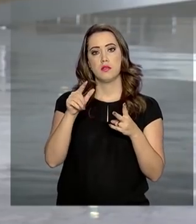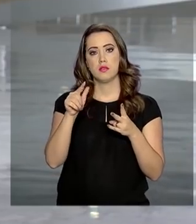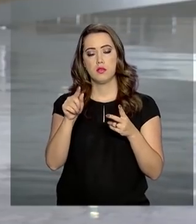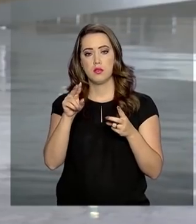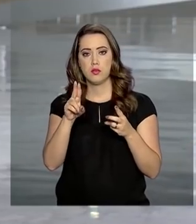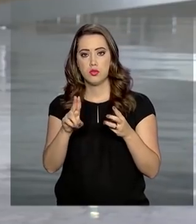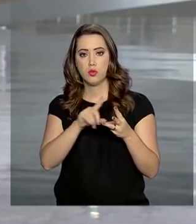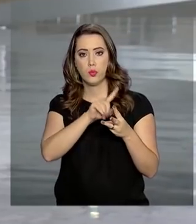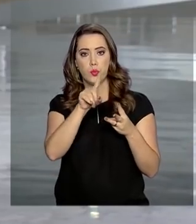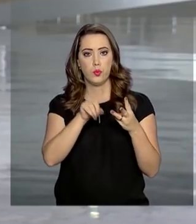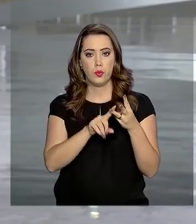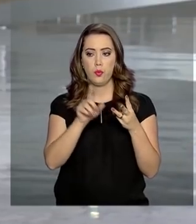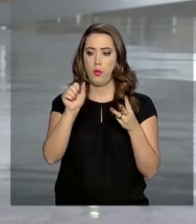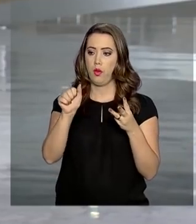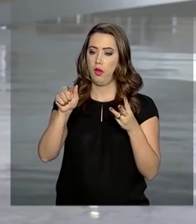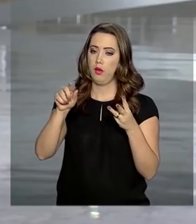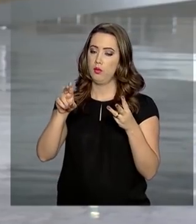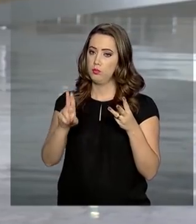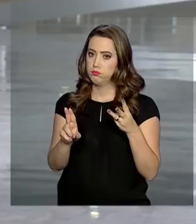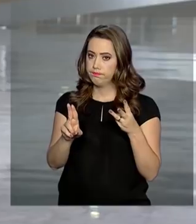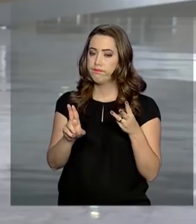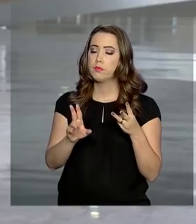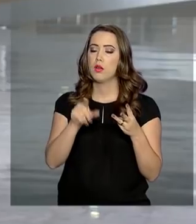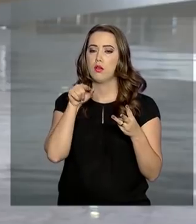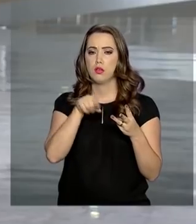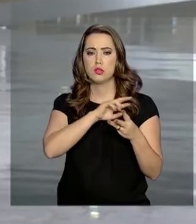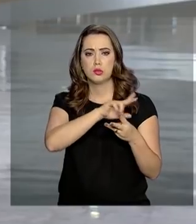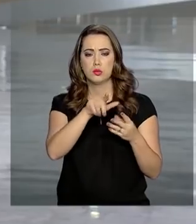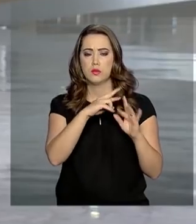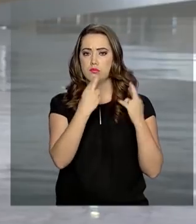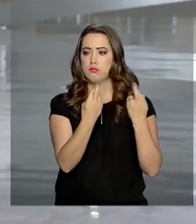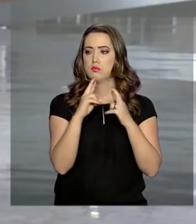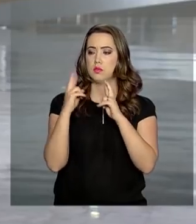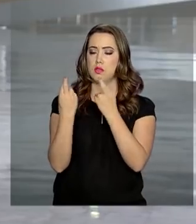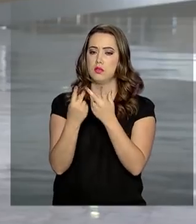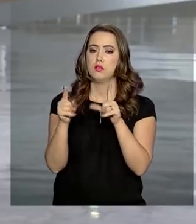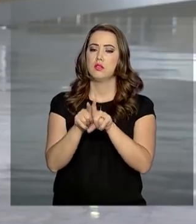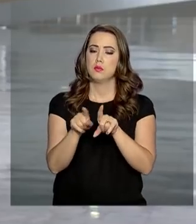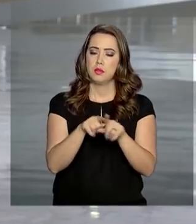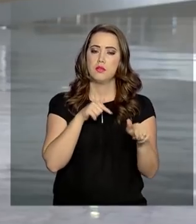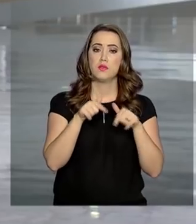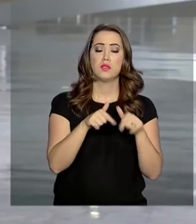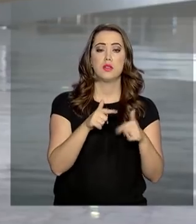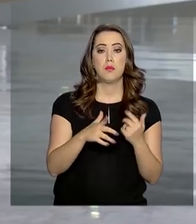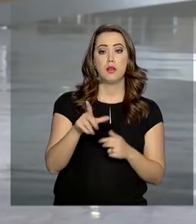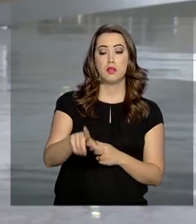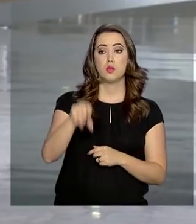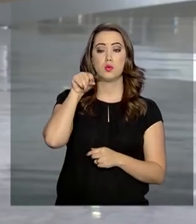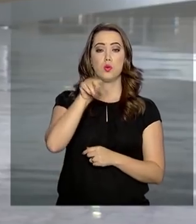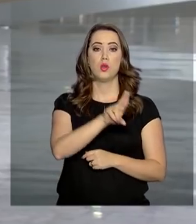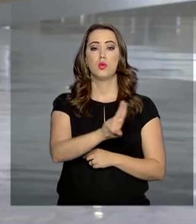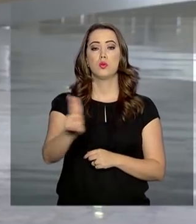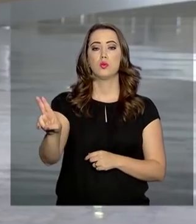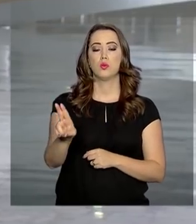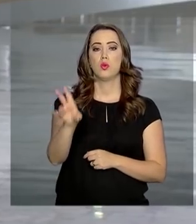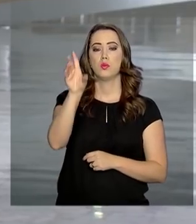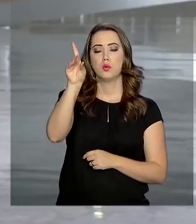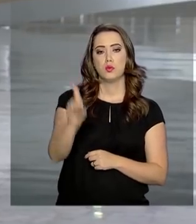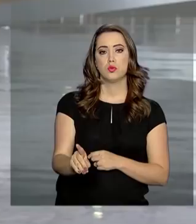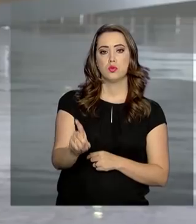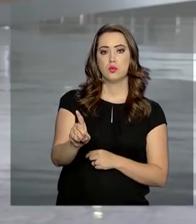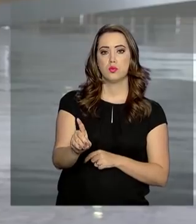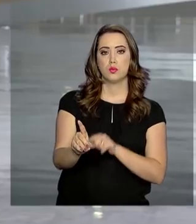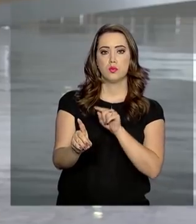-geral da União, André Luiz de Almeida. Outro ato do presidente Bolsonaro hoje foi a nomeação do diretor-geral